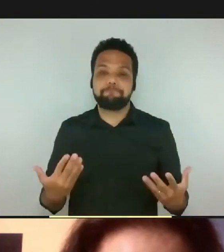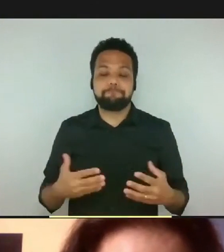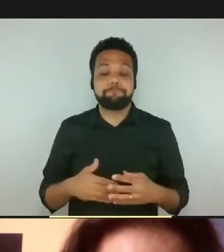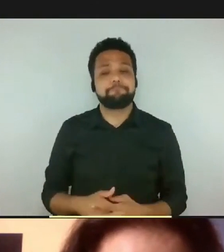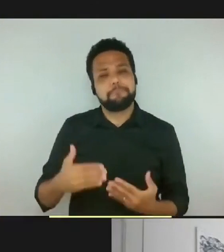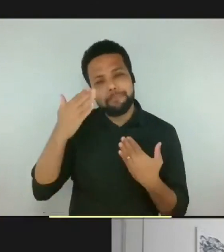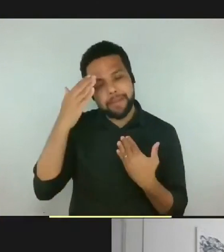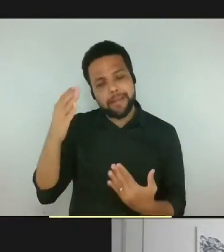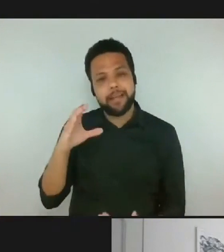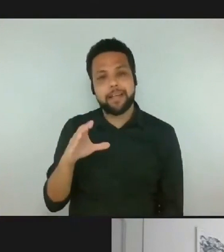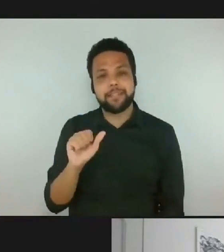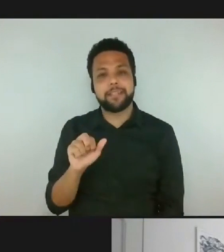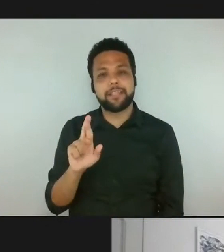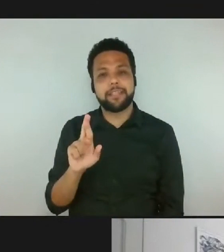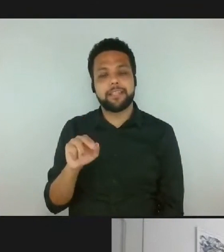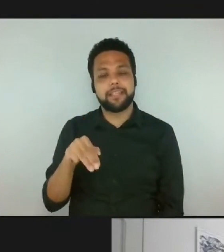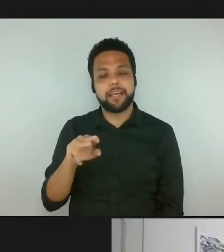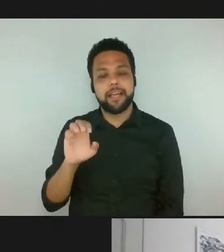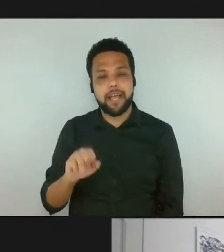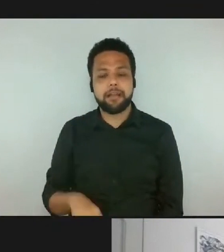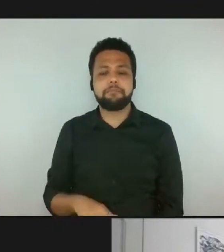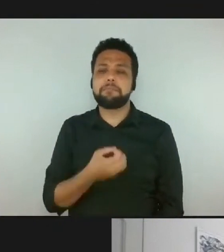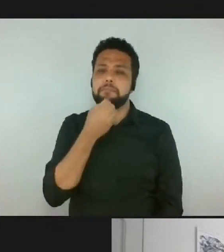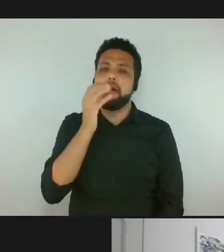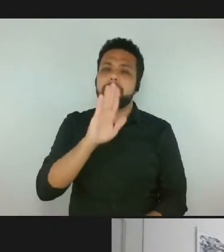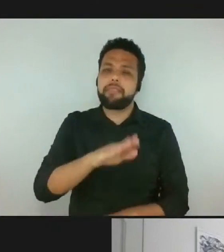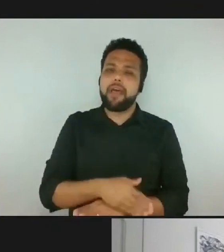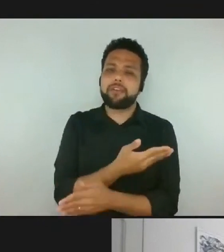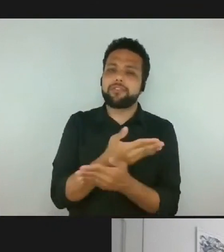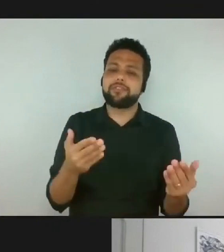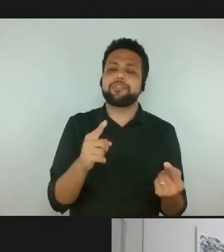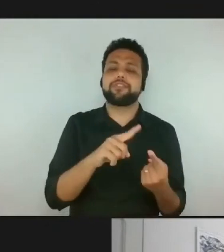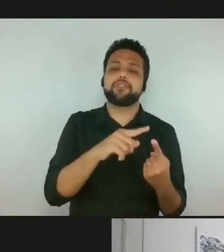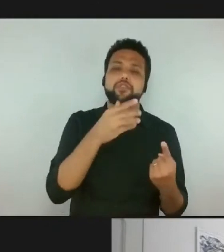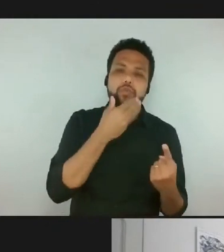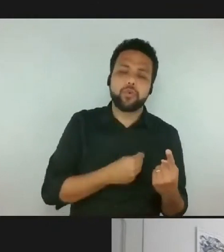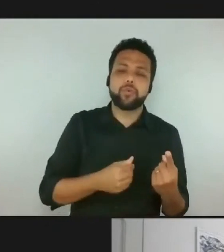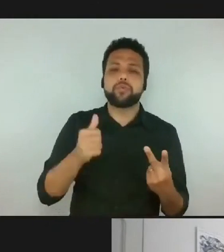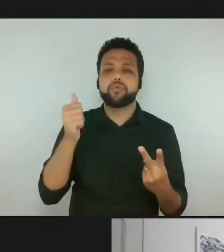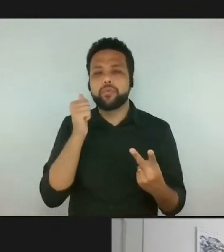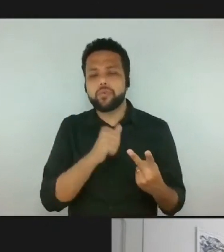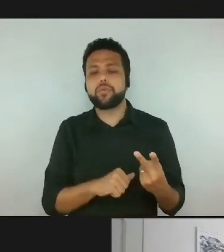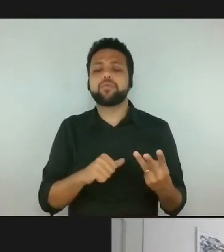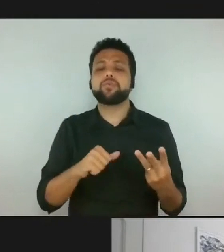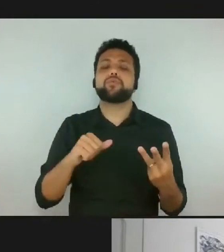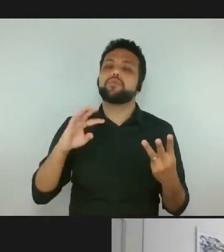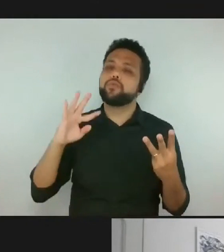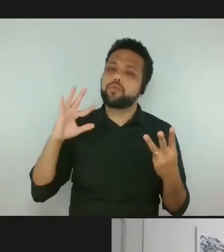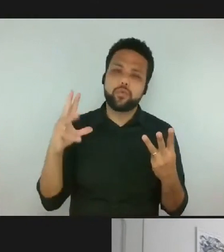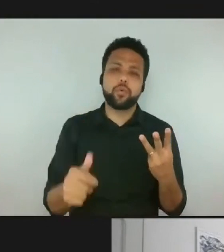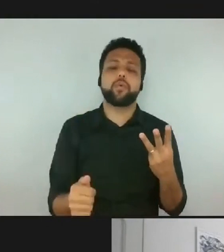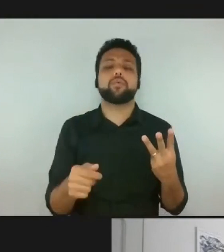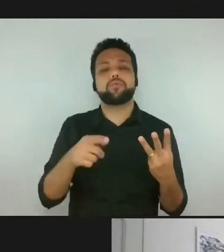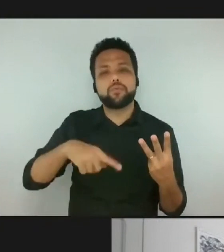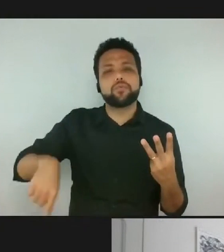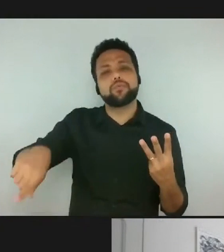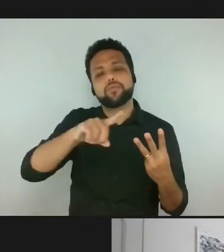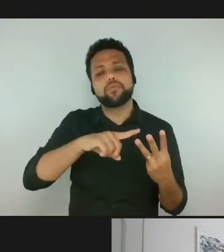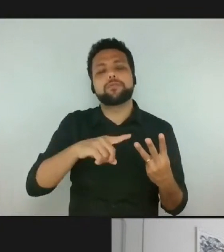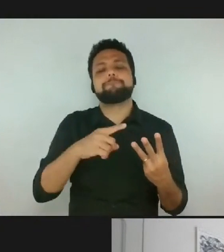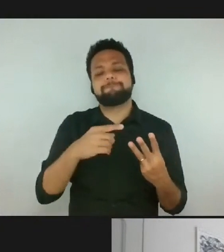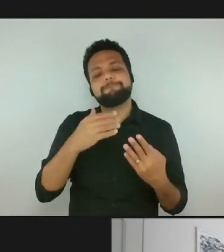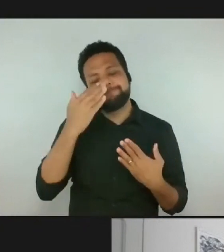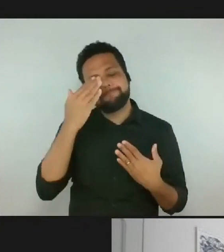a todas, todos e todes. Muito obrigada pelo convite para participar do Simpósio